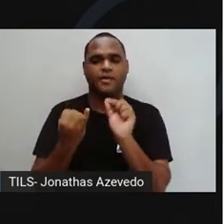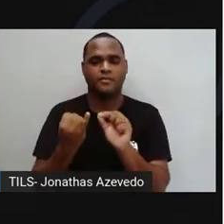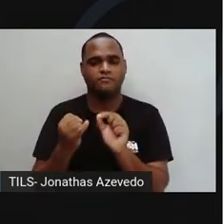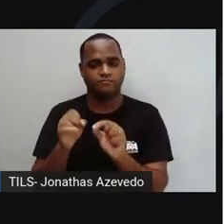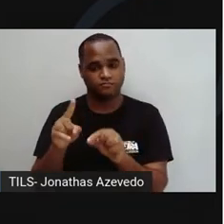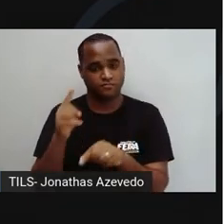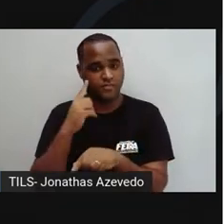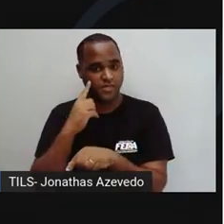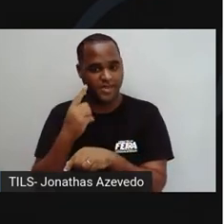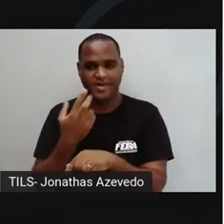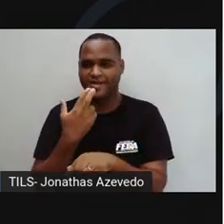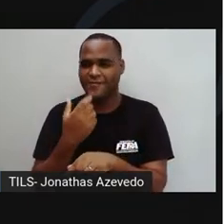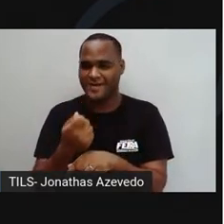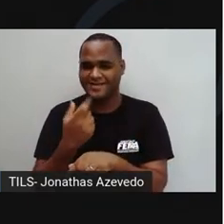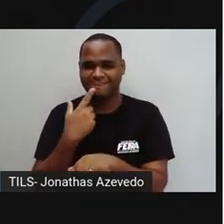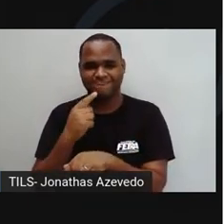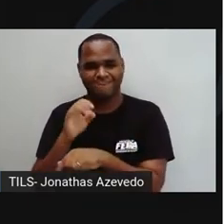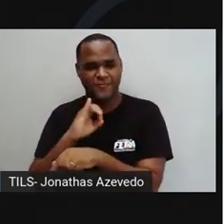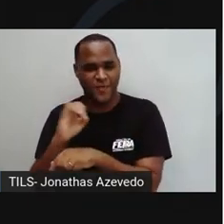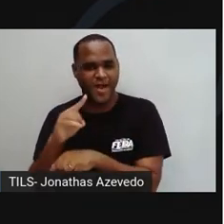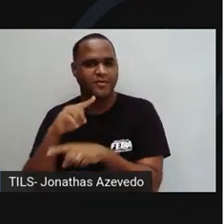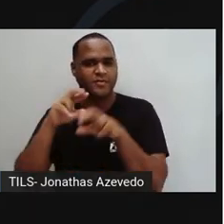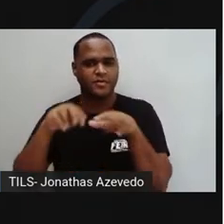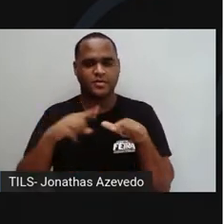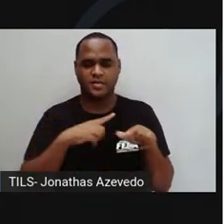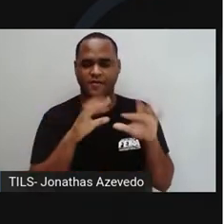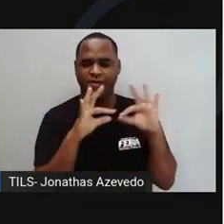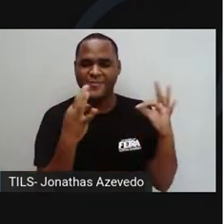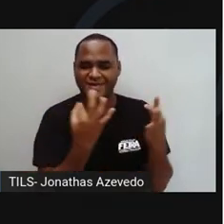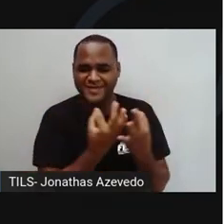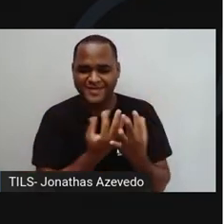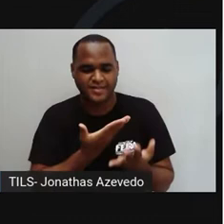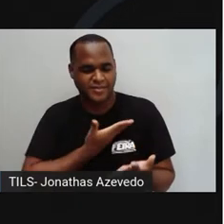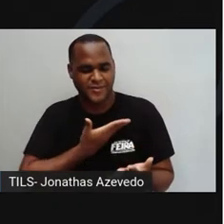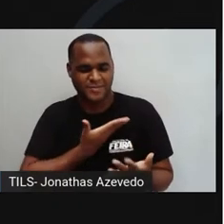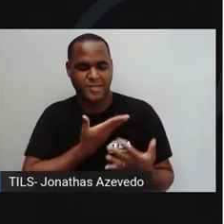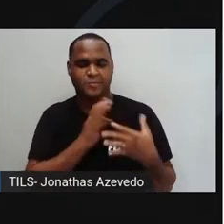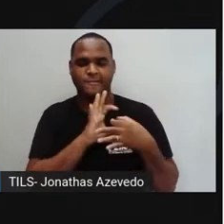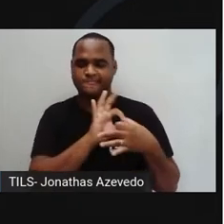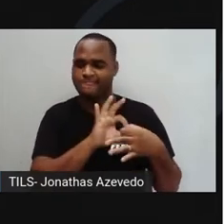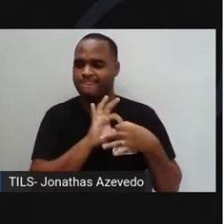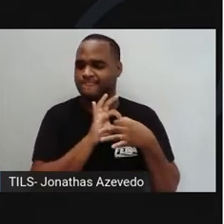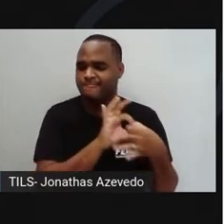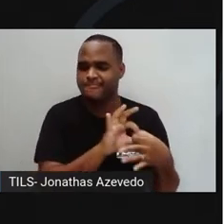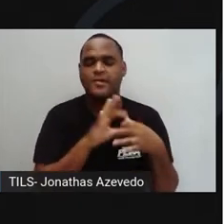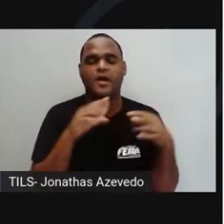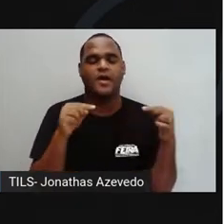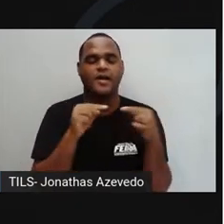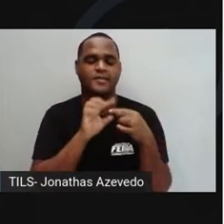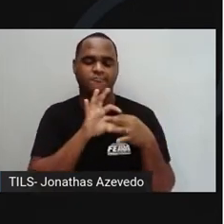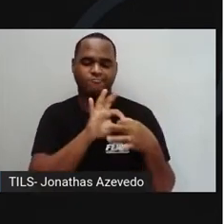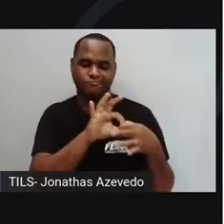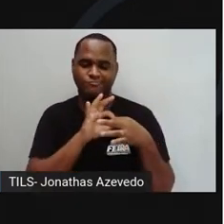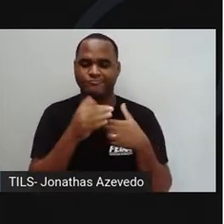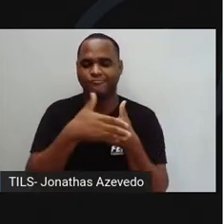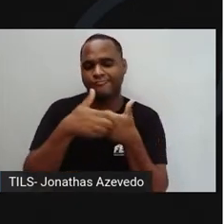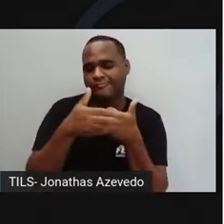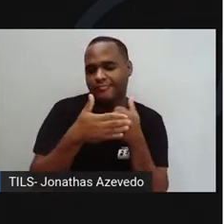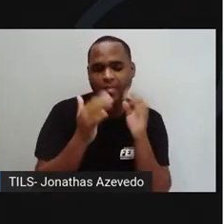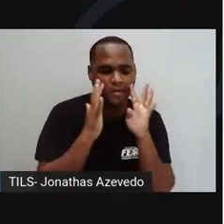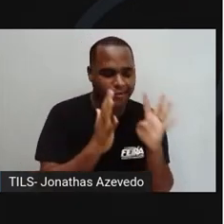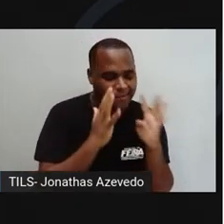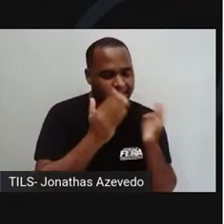linguagem informal em situações familiares, com pessoas com quem temos intimidade, em que há uma relação de carinho e